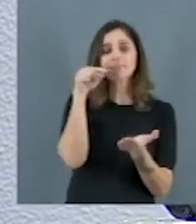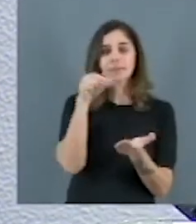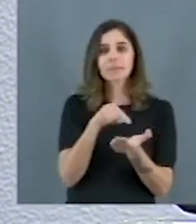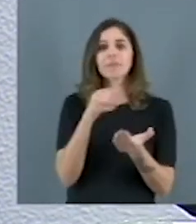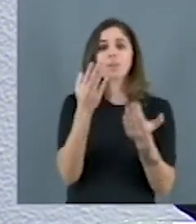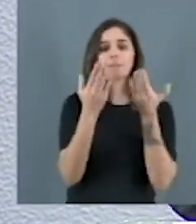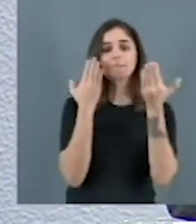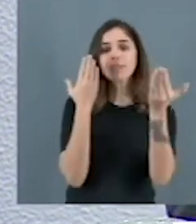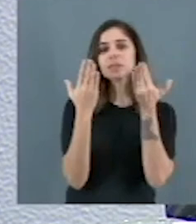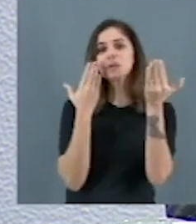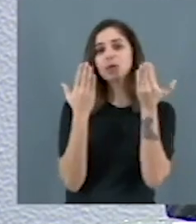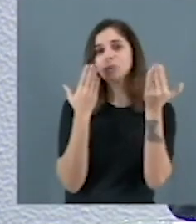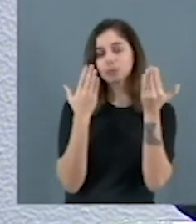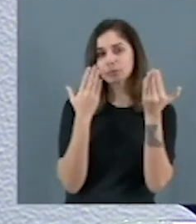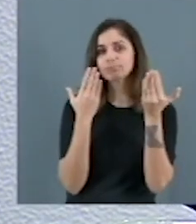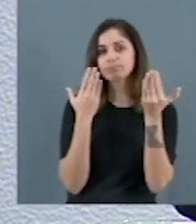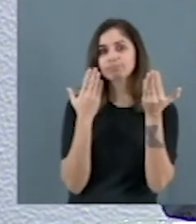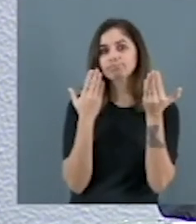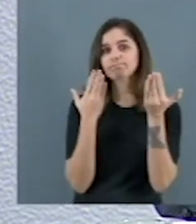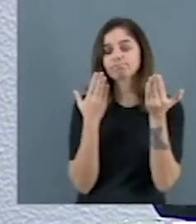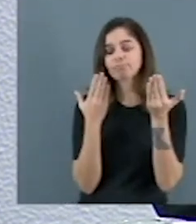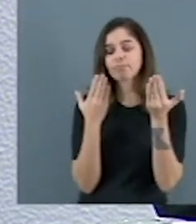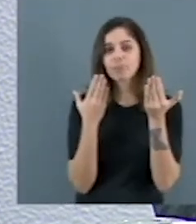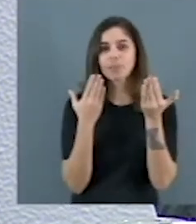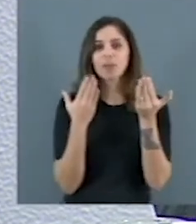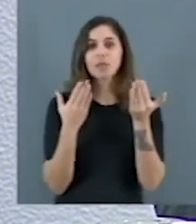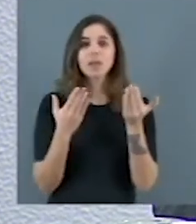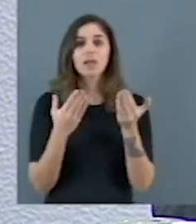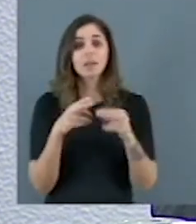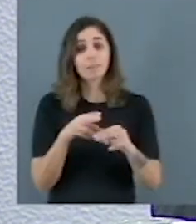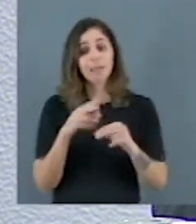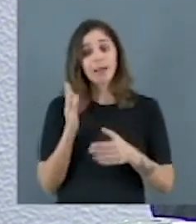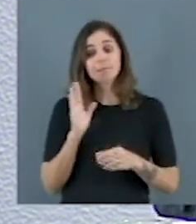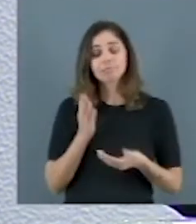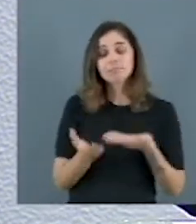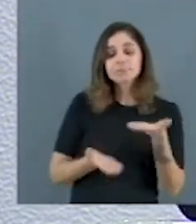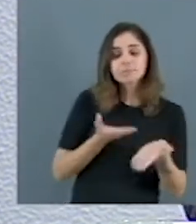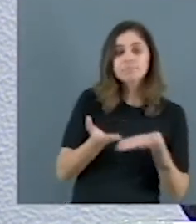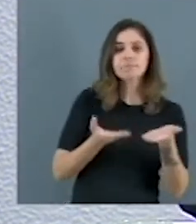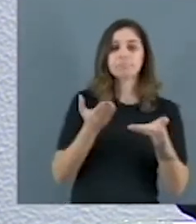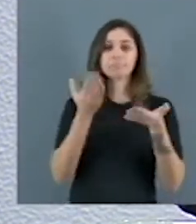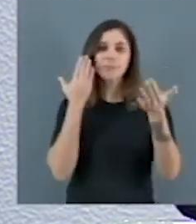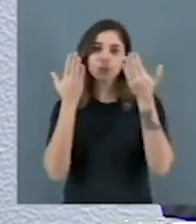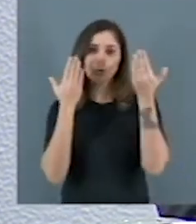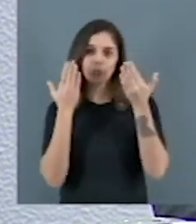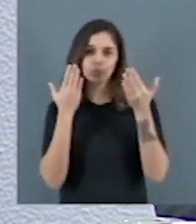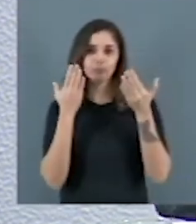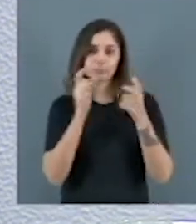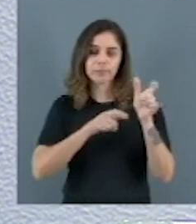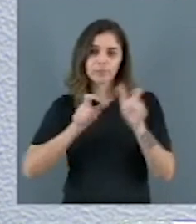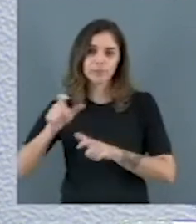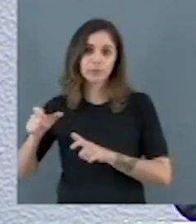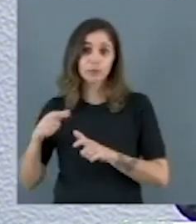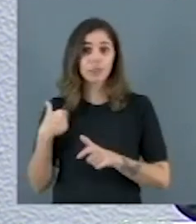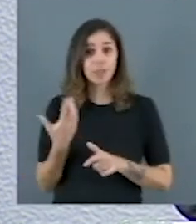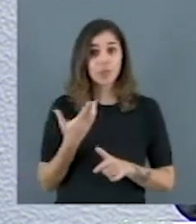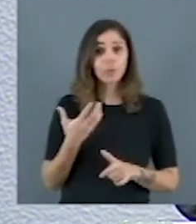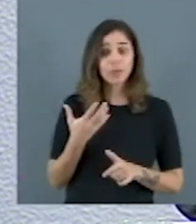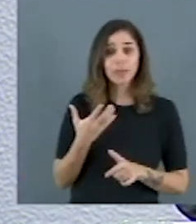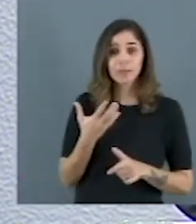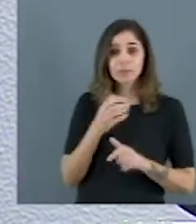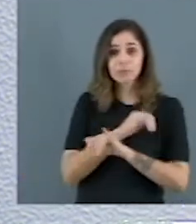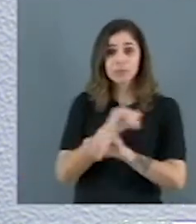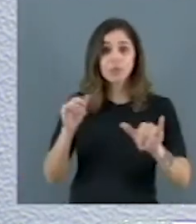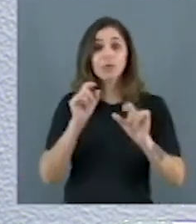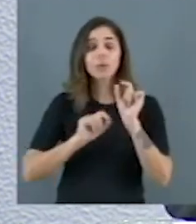infelizmente não acompanhado por muitas das polícias militares estaduais. Portanto, o que eu quero dizer com isso é que a própria segurança